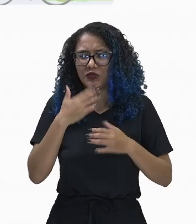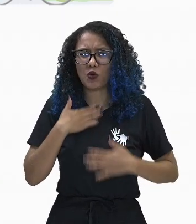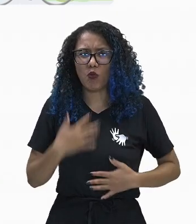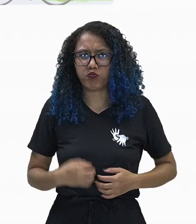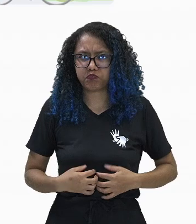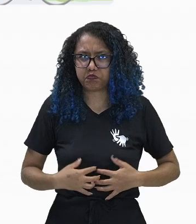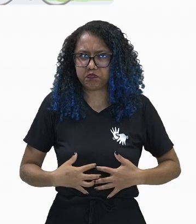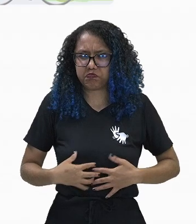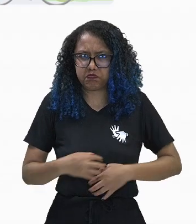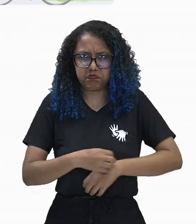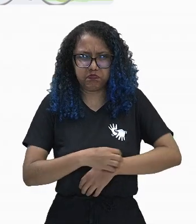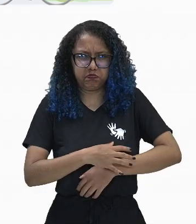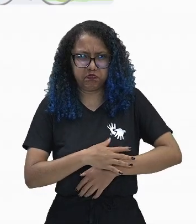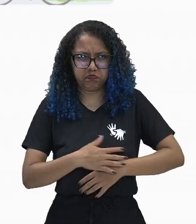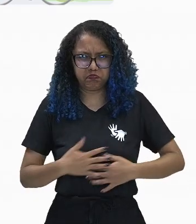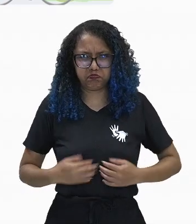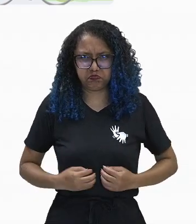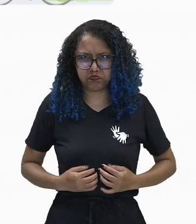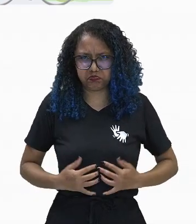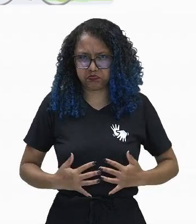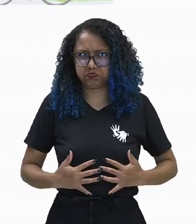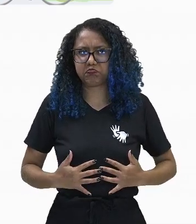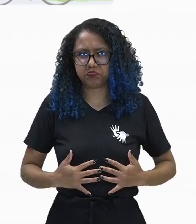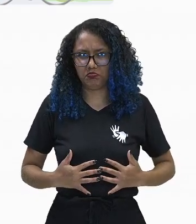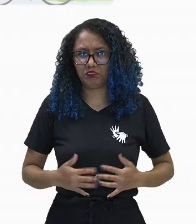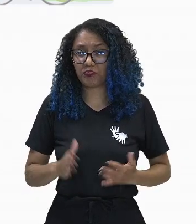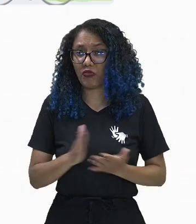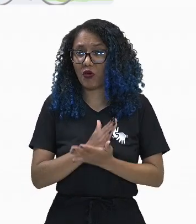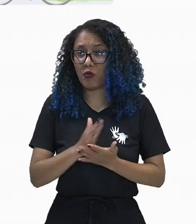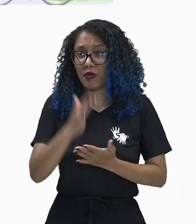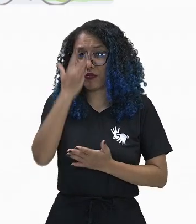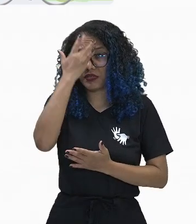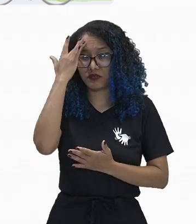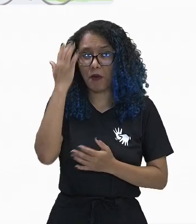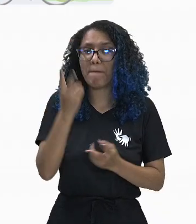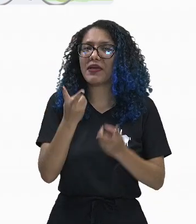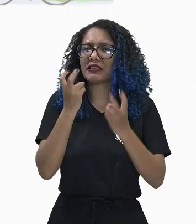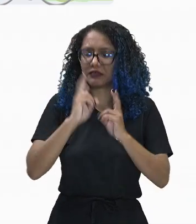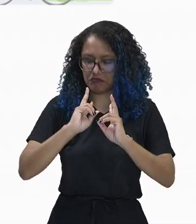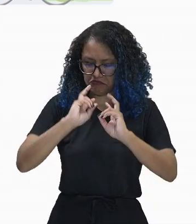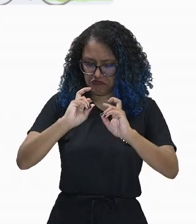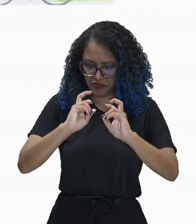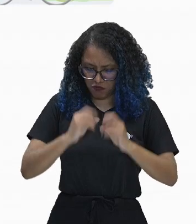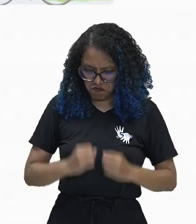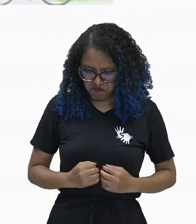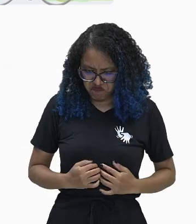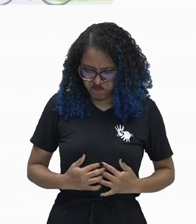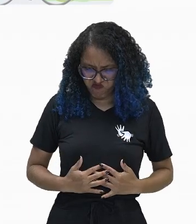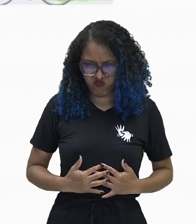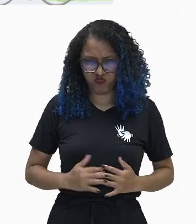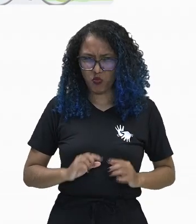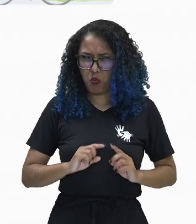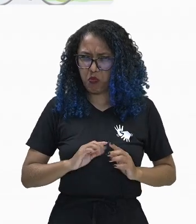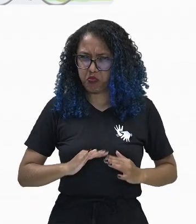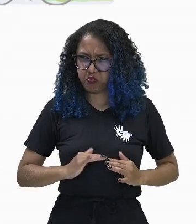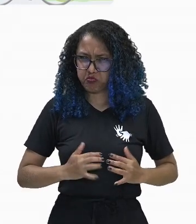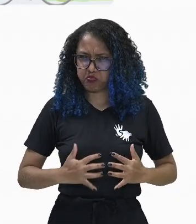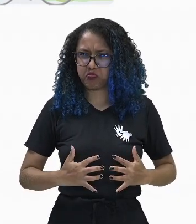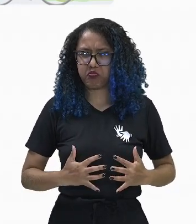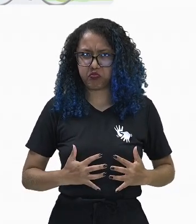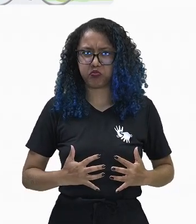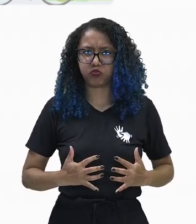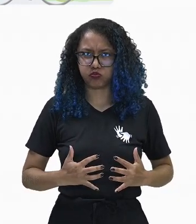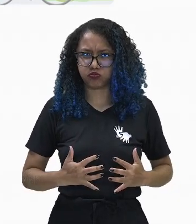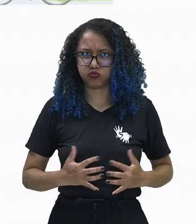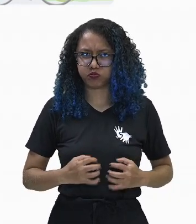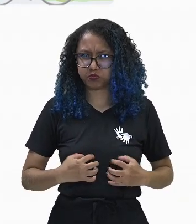inchadinho, quando até algumas pessoas até conseguem identificar essa retenção, às vezes, isso aqui não é uma